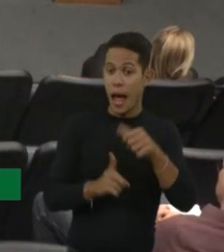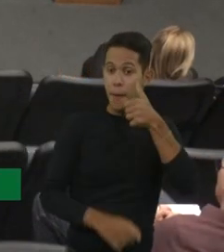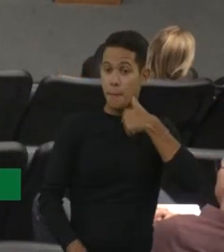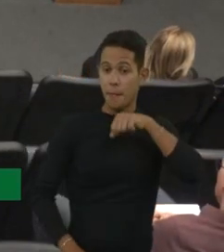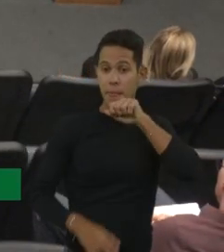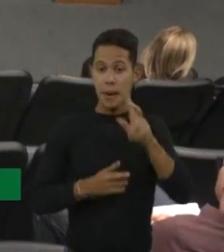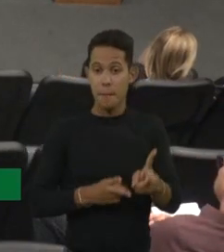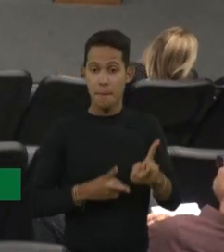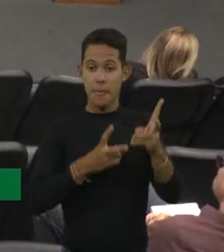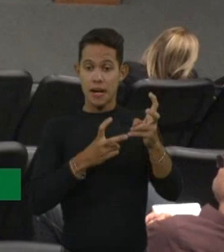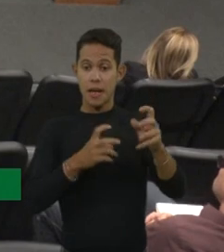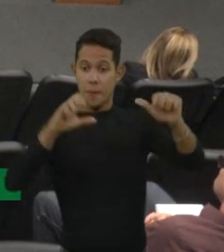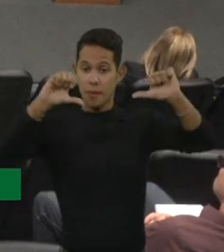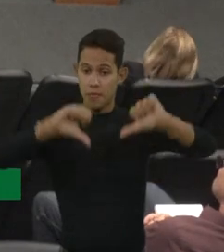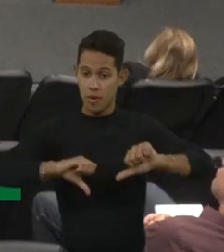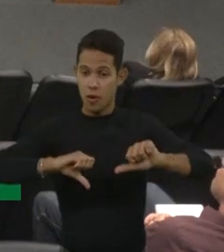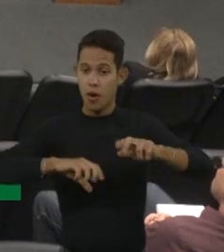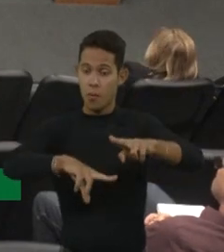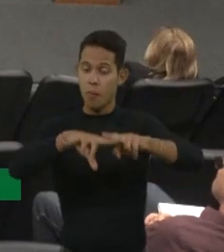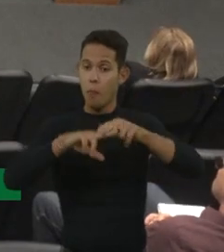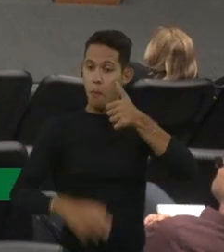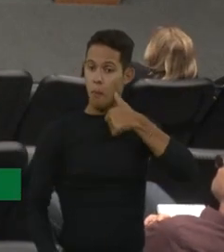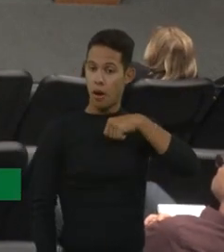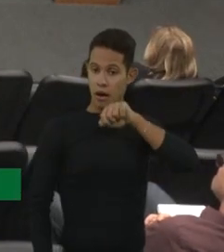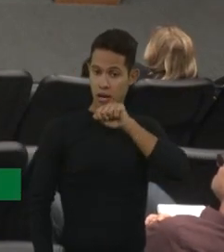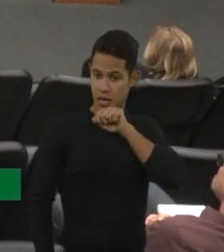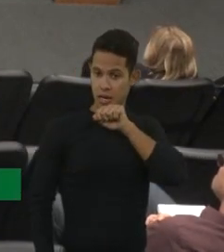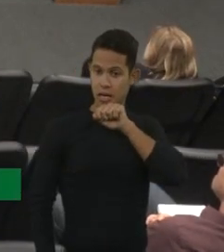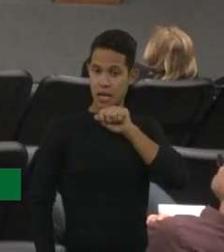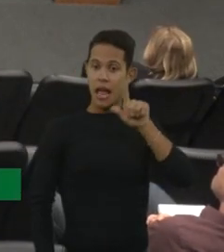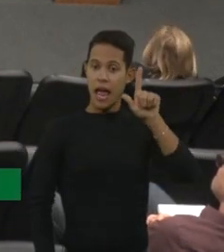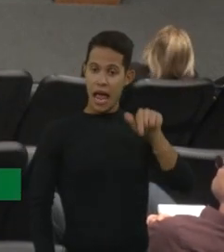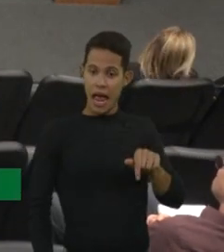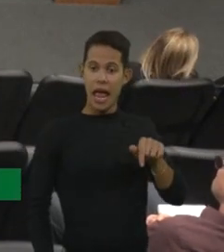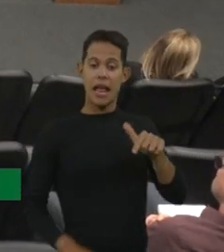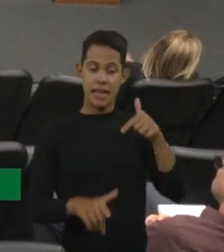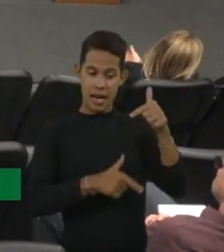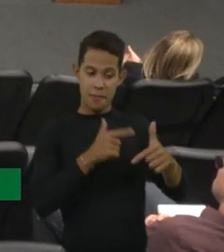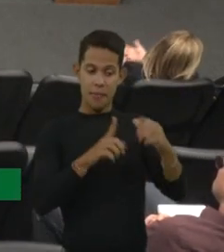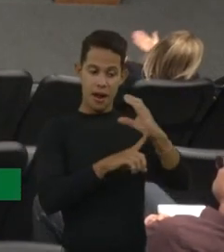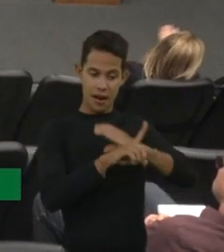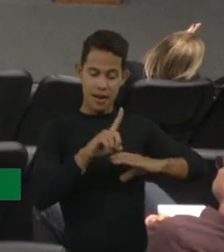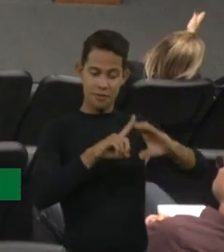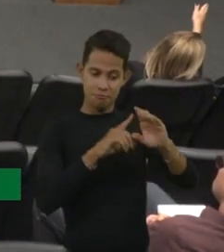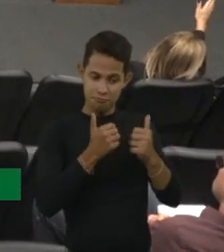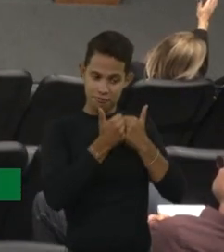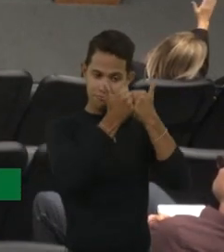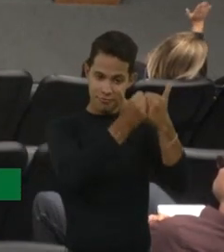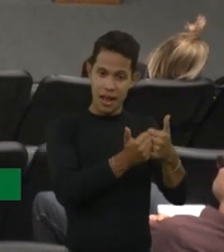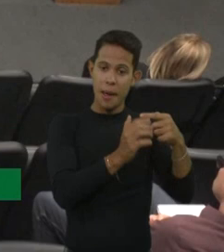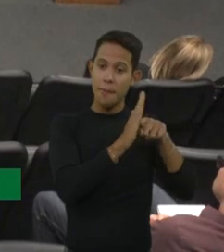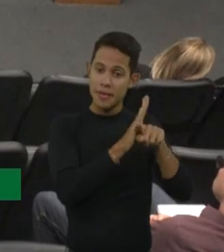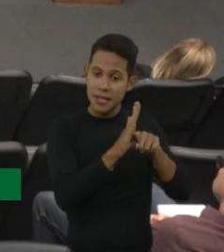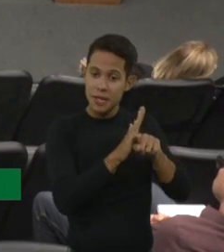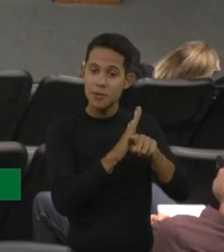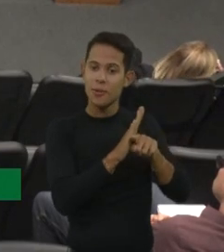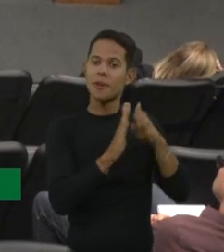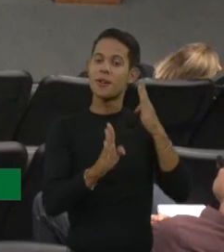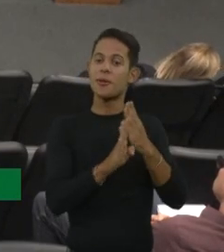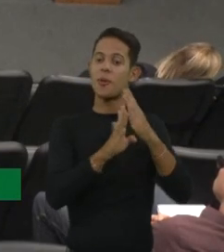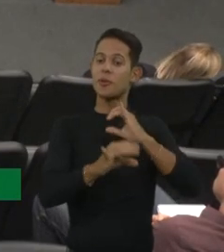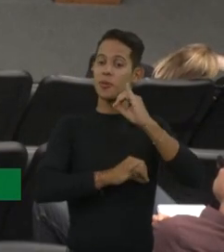então, a mãe, que é uma pessoa instruída, ela é agente comunitária, ela foi pesquisar, e ela achou na internet que a principal